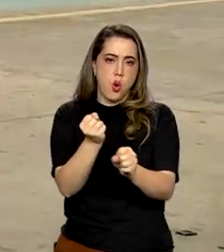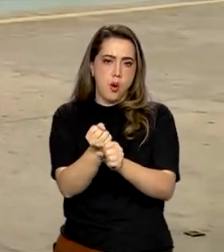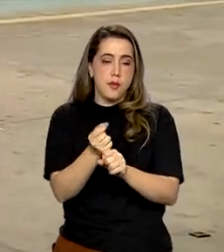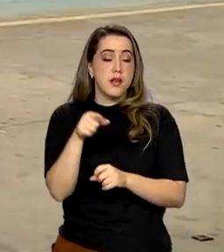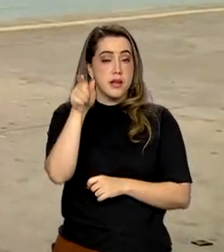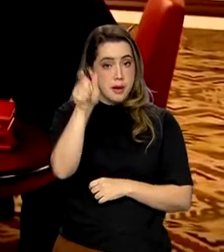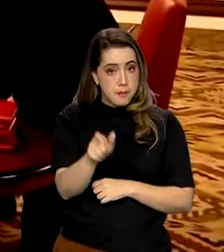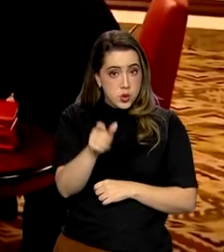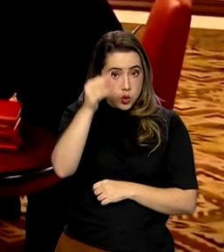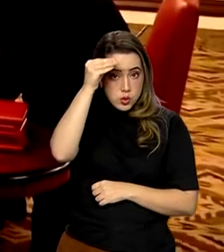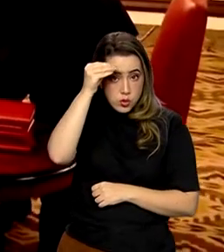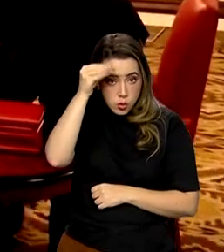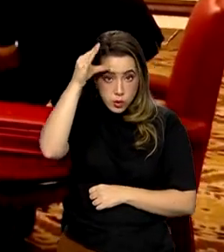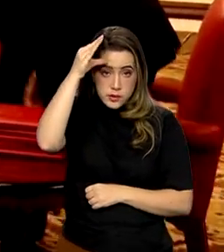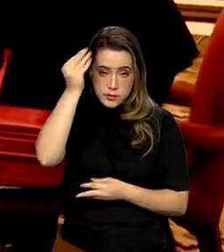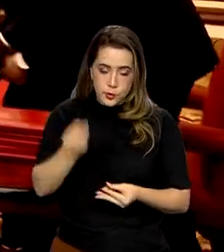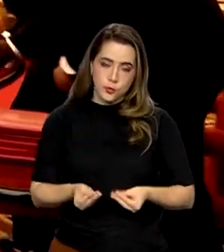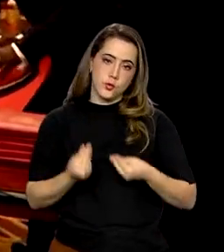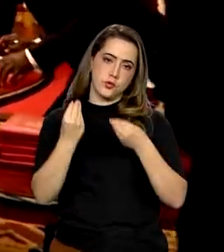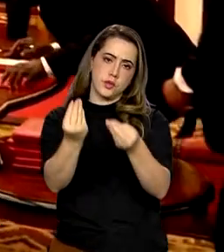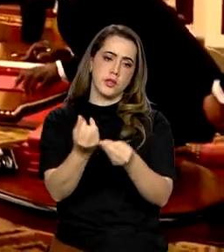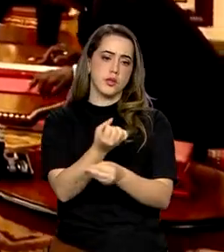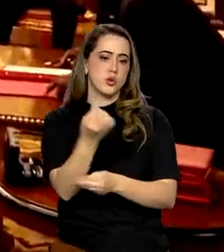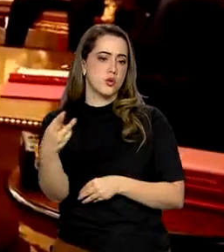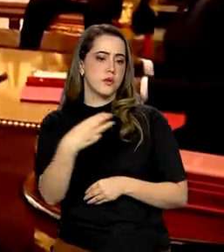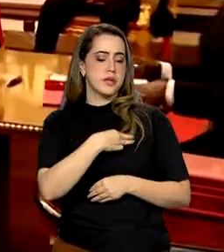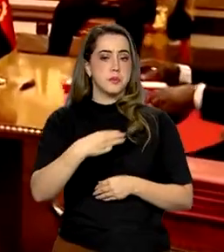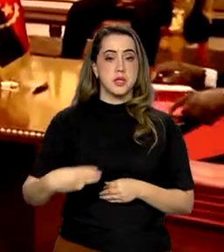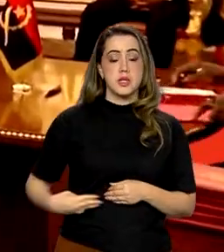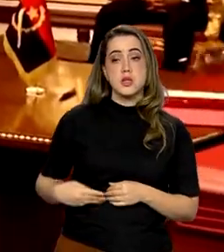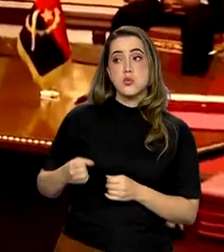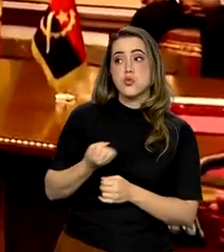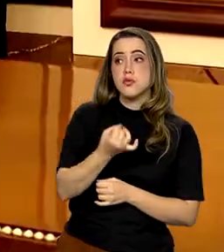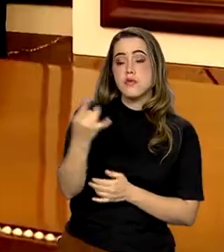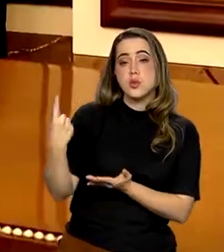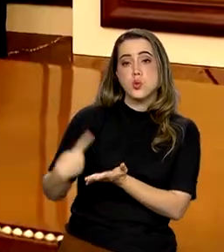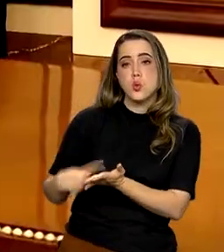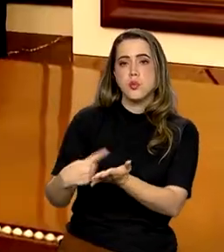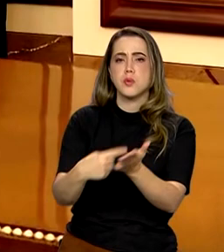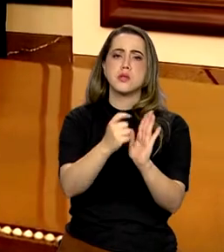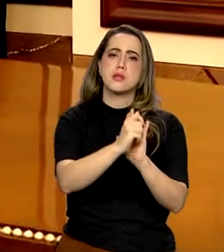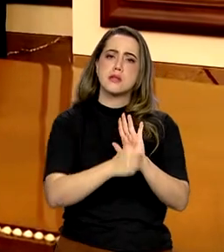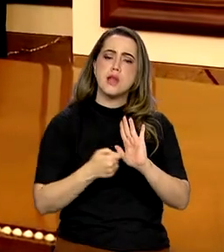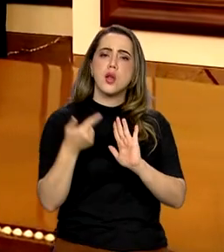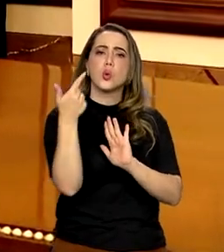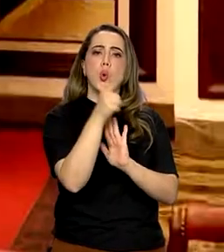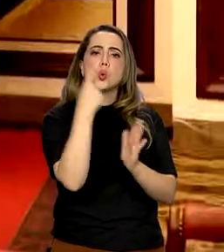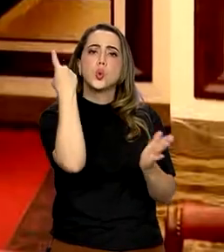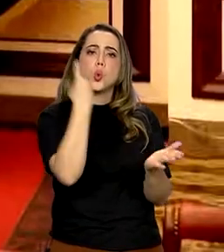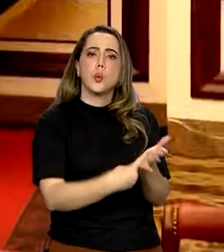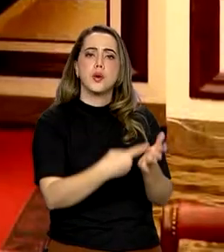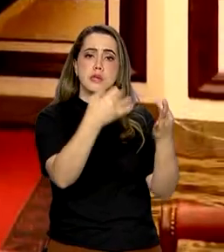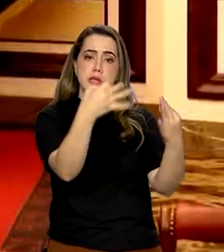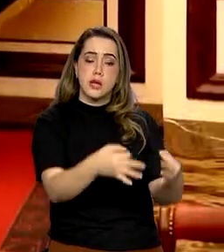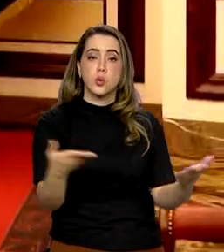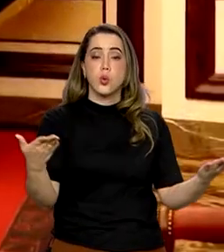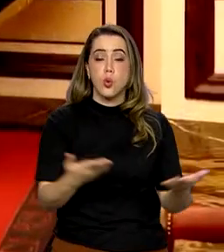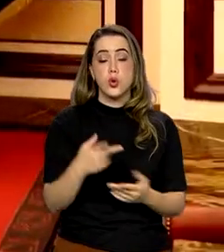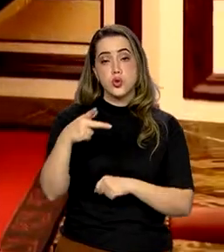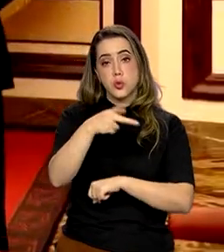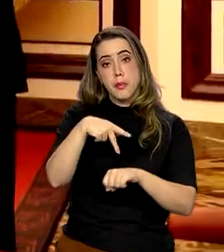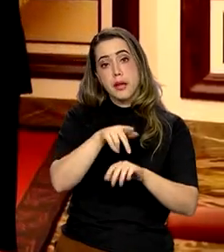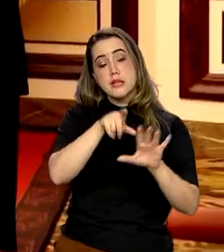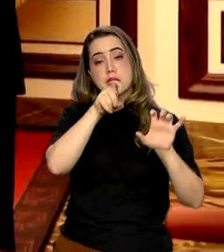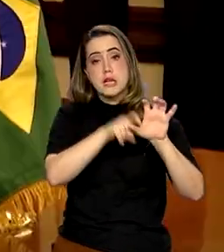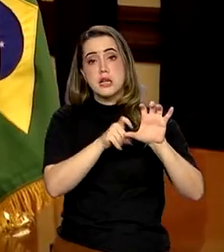conhecimento. Por isso, tantos ministros e tantos acordos assinados. É um outro tipo de parceria. Hoje, Angola busca duas